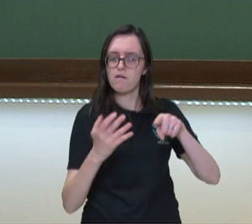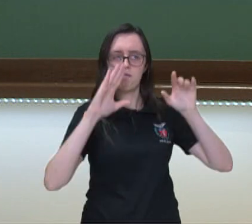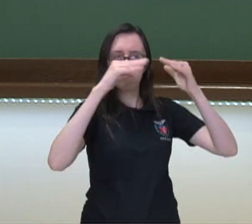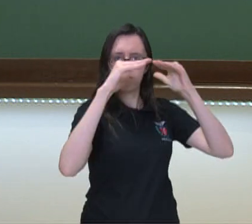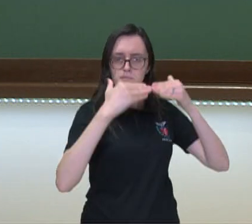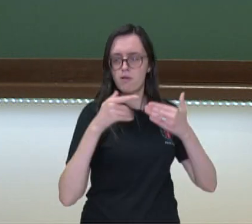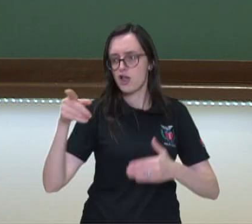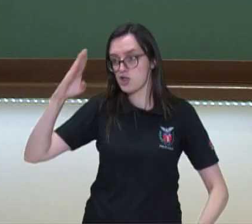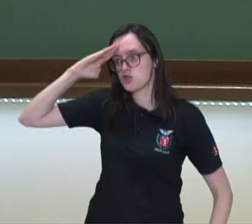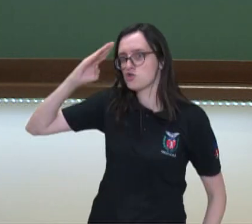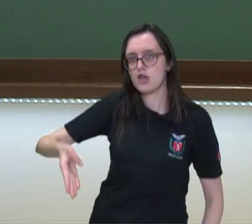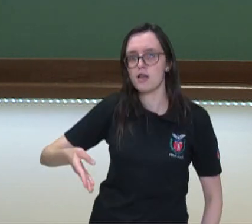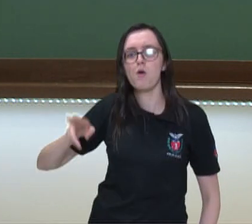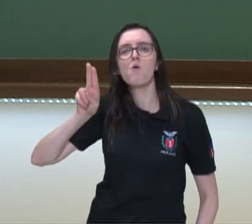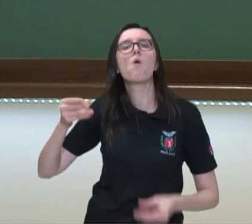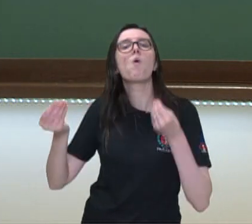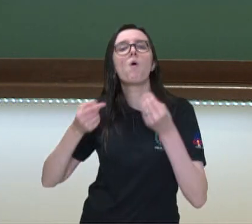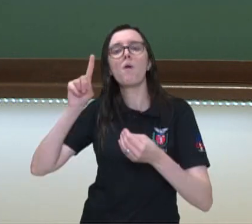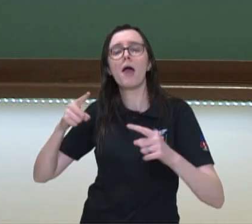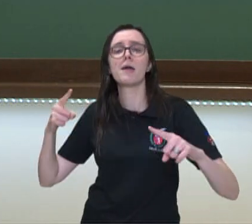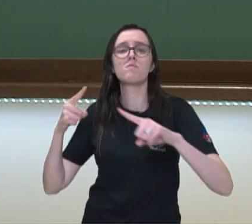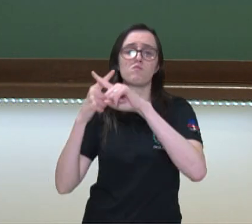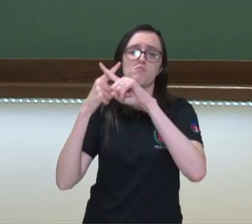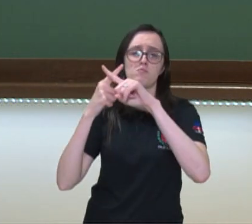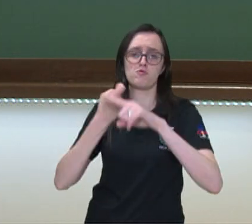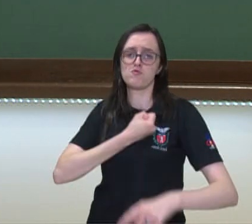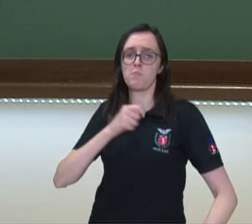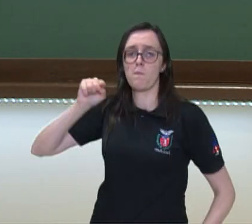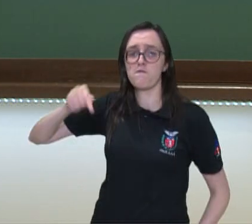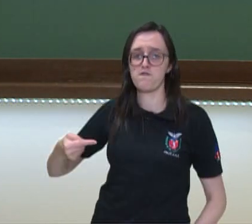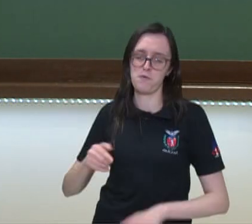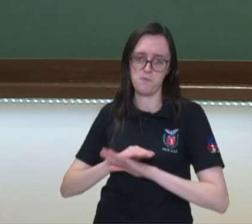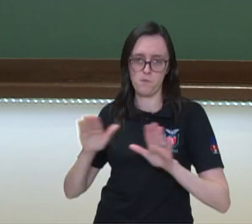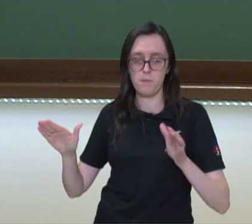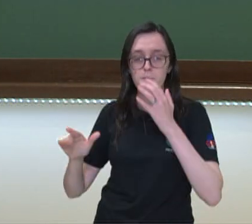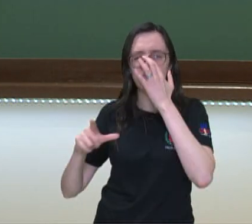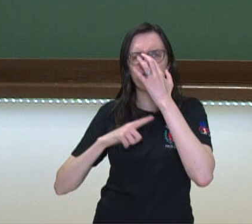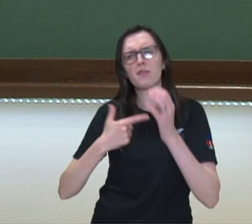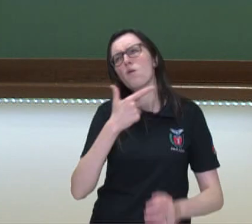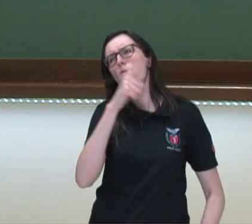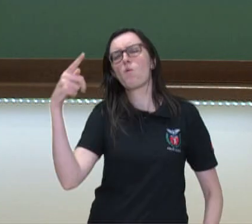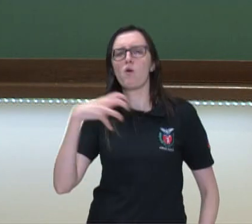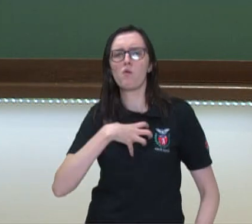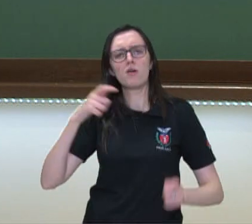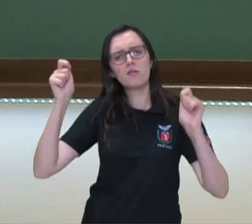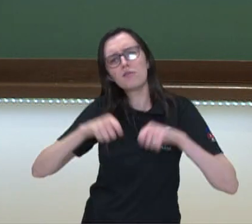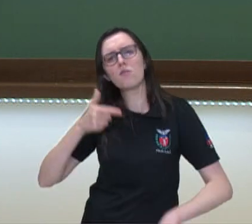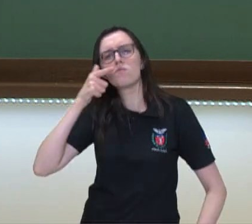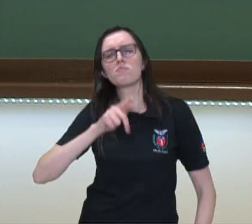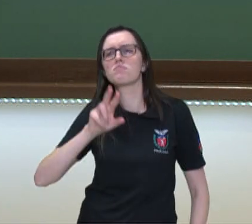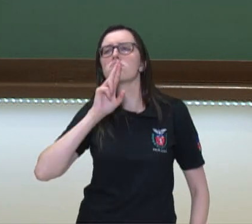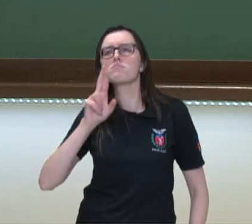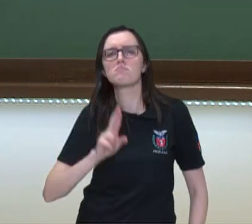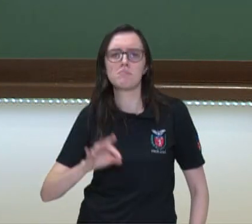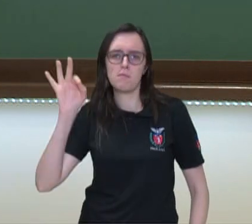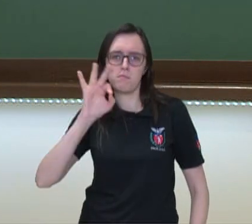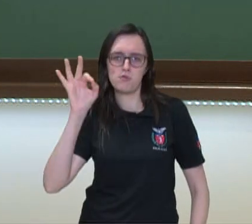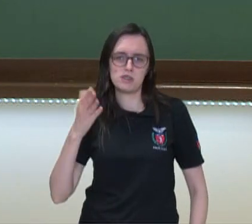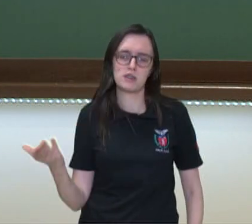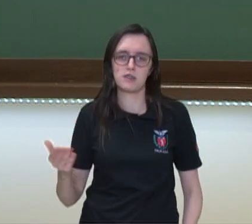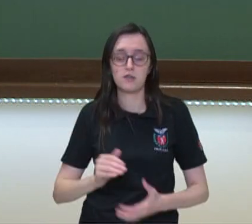porcentagem direto, bastando o quê? Multiplicar por um número decimal. Tá? Existem outras maneiras de você calcular a porcentagem.